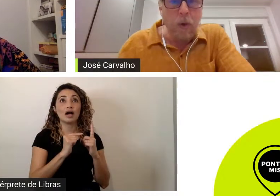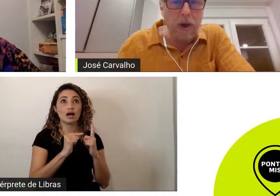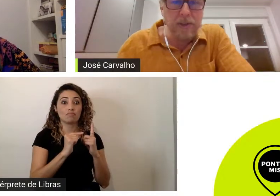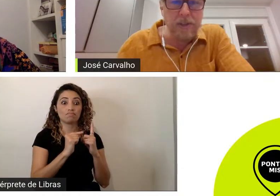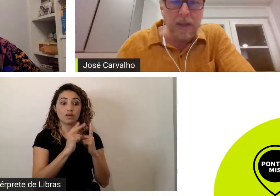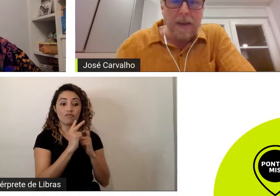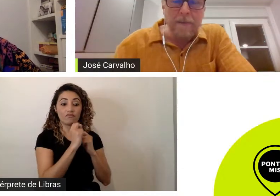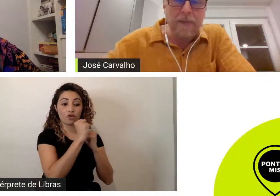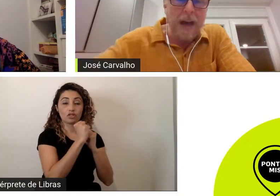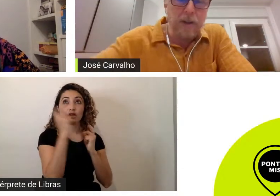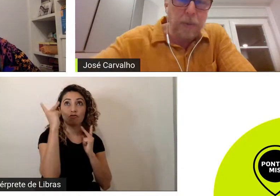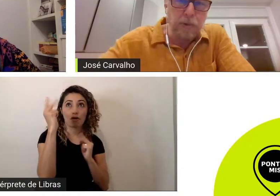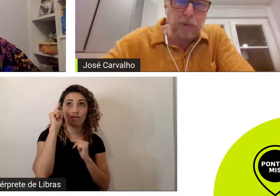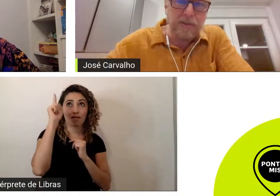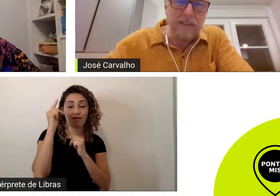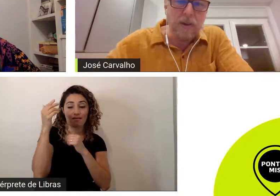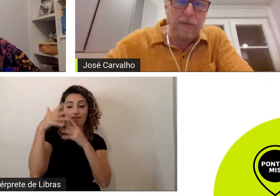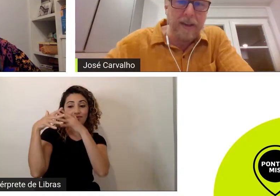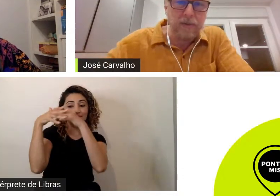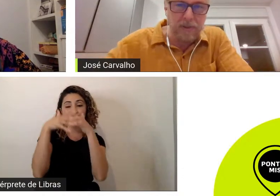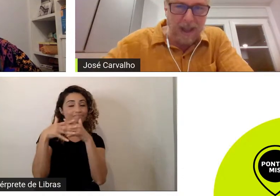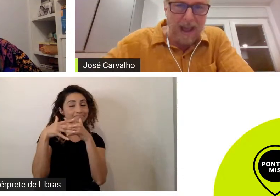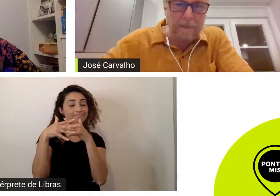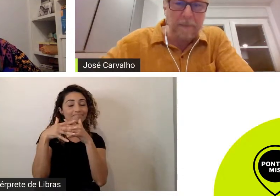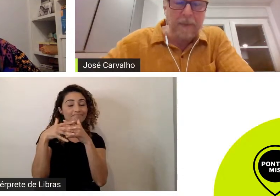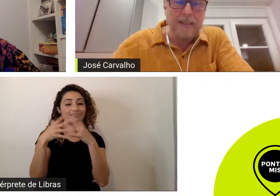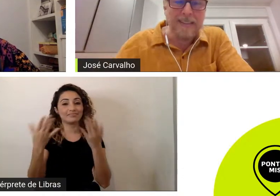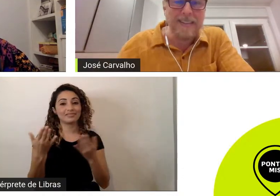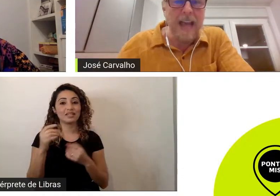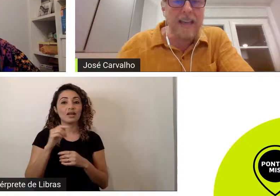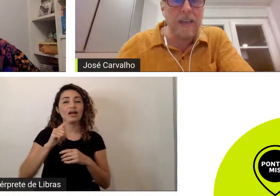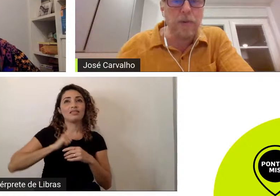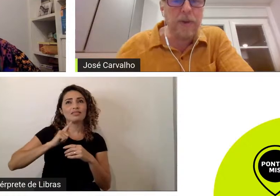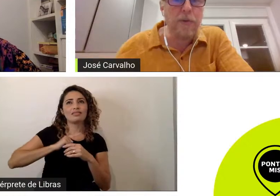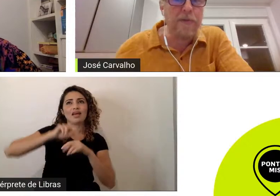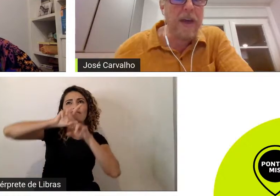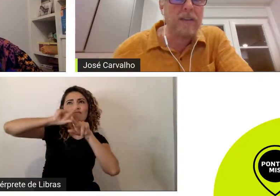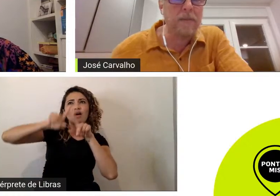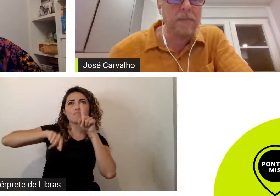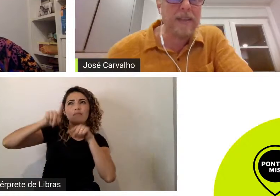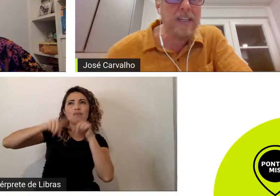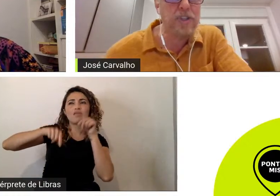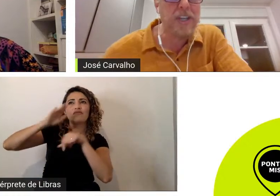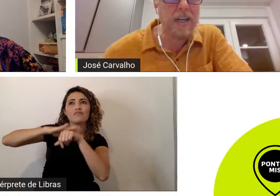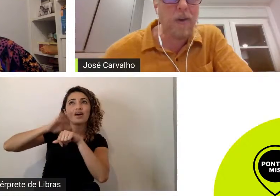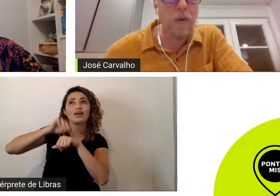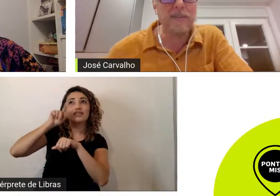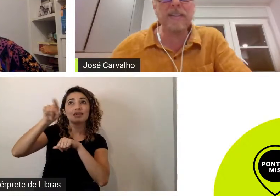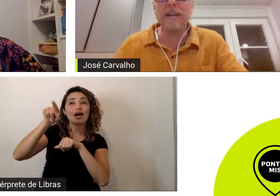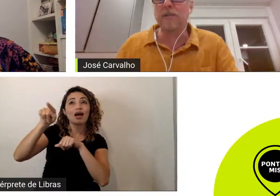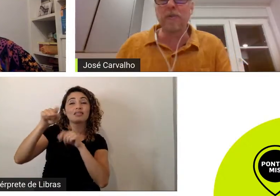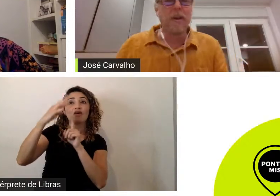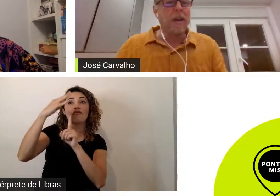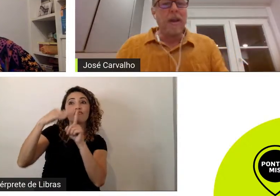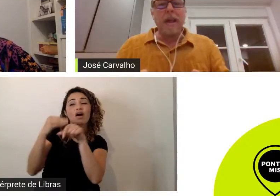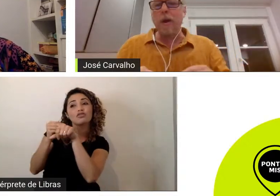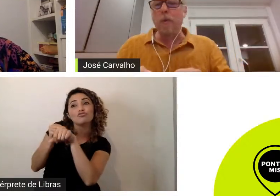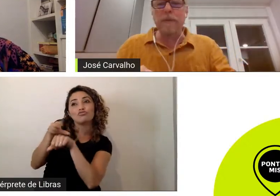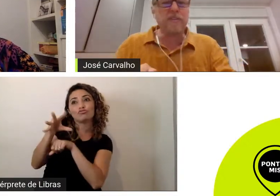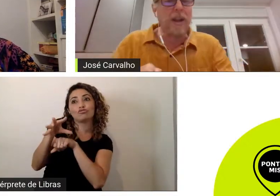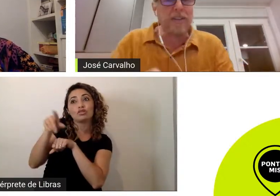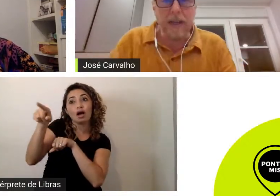hoje vários produtos que são feitos lá seguem o que o fandom indica como sendo